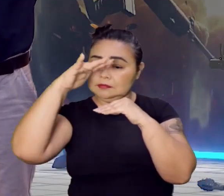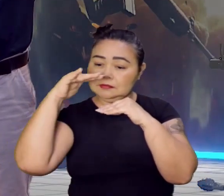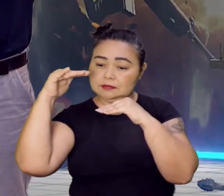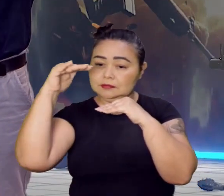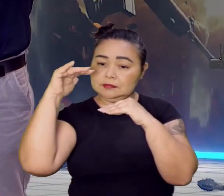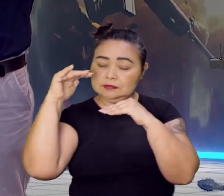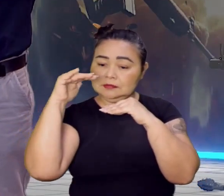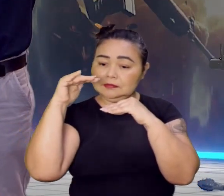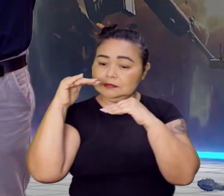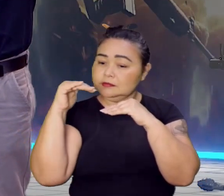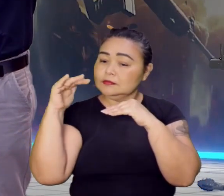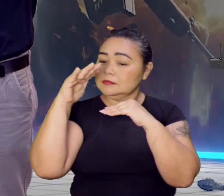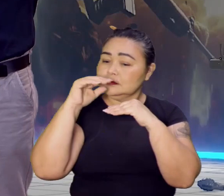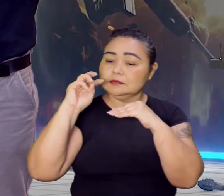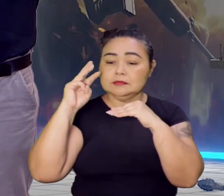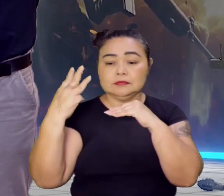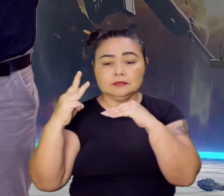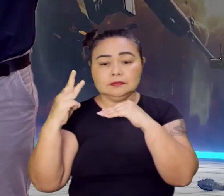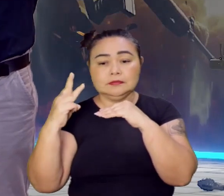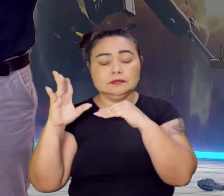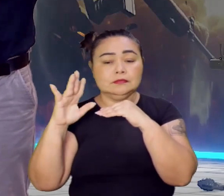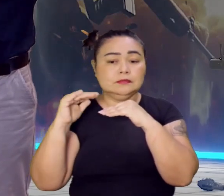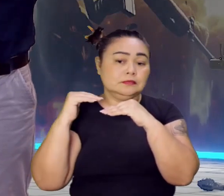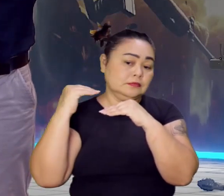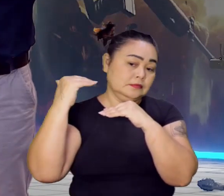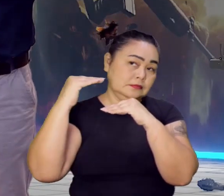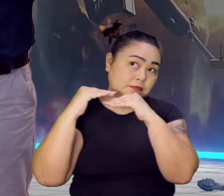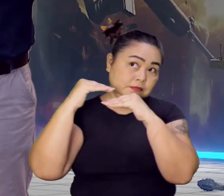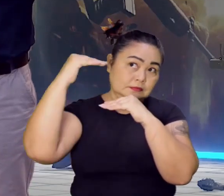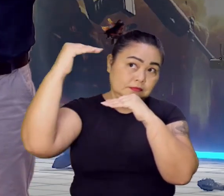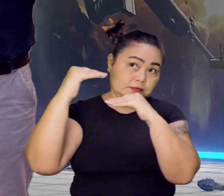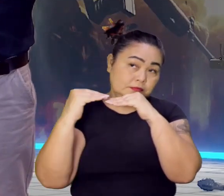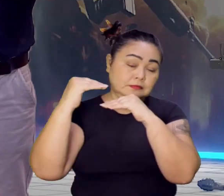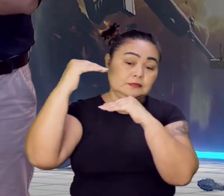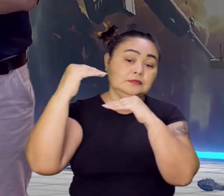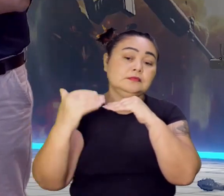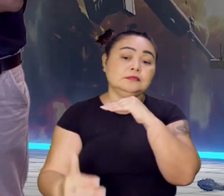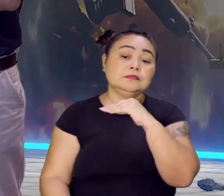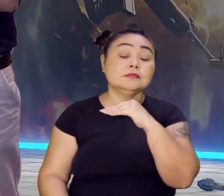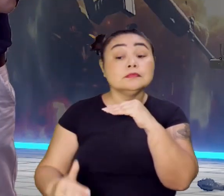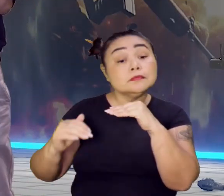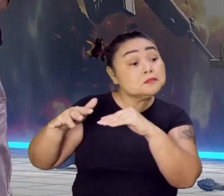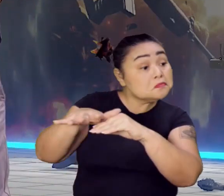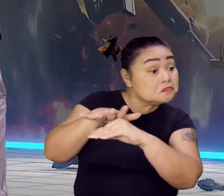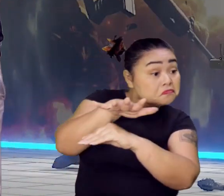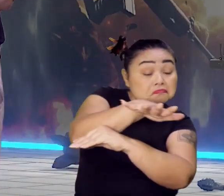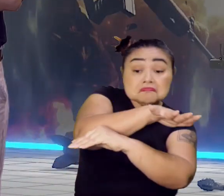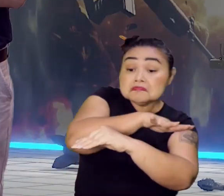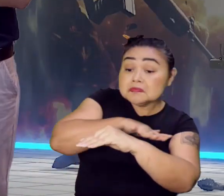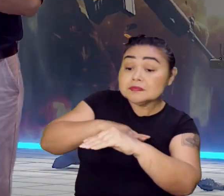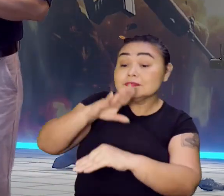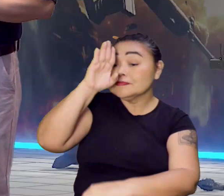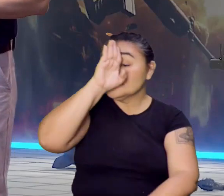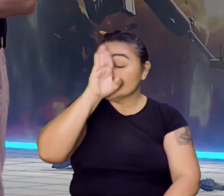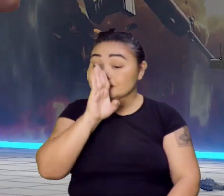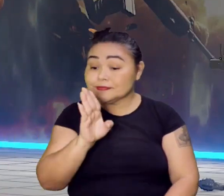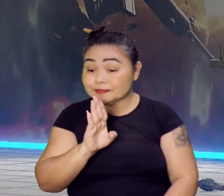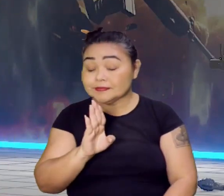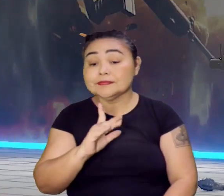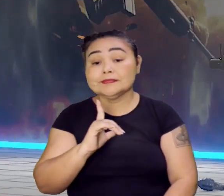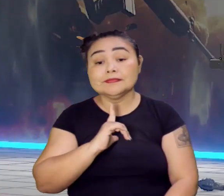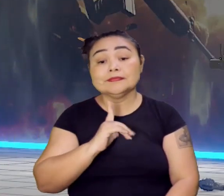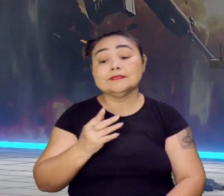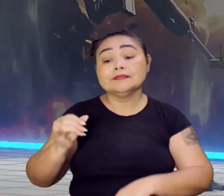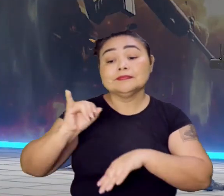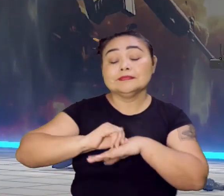ali do Maranhão, essa divisão, o estado do Maranhão. E o resto que se chamava Brasil, que tinha como a capital